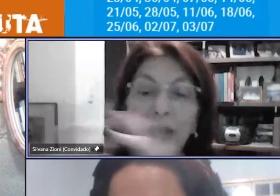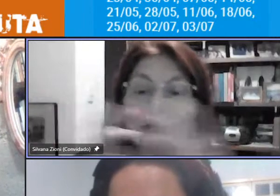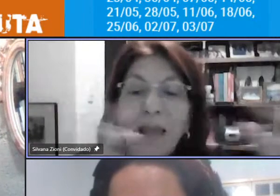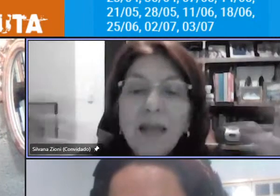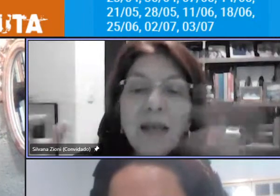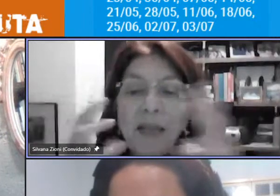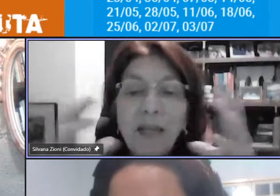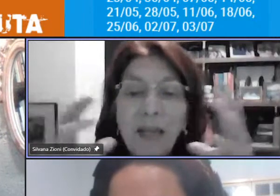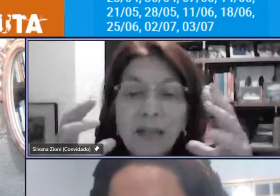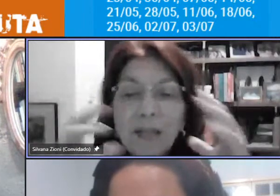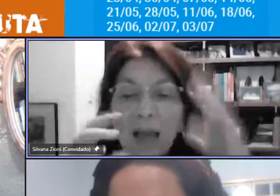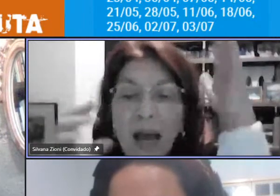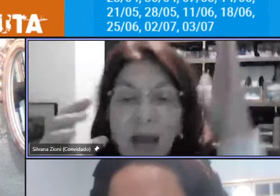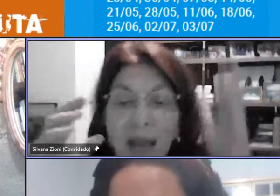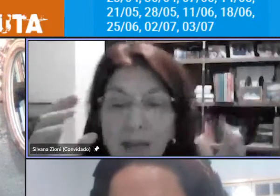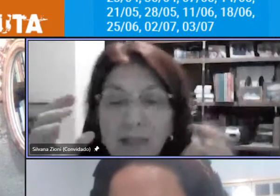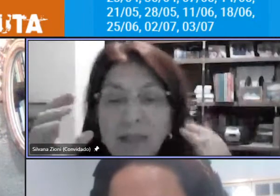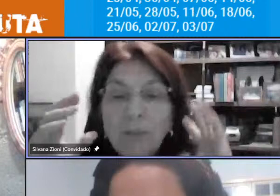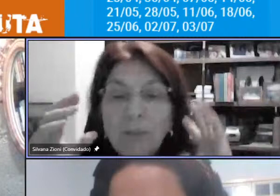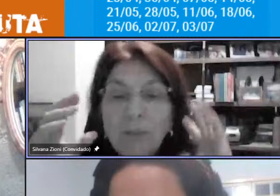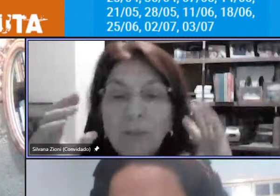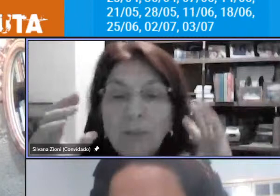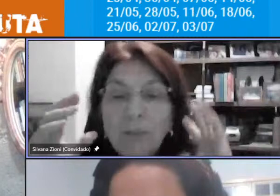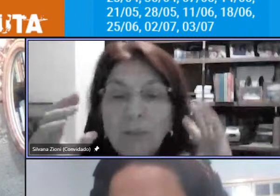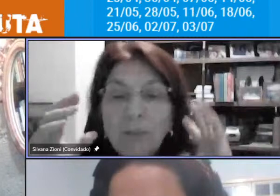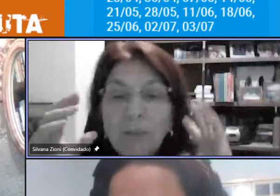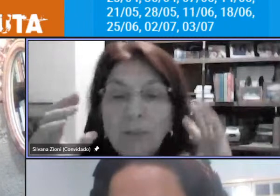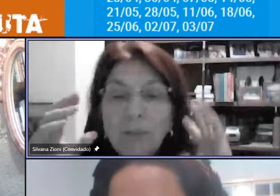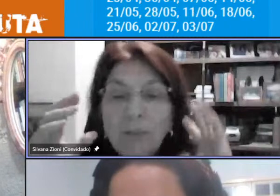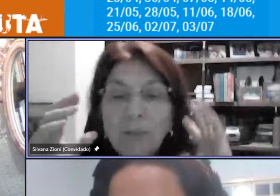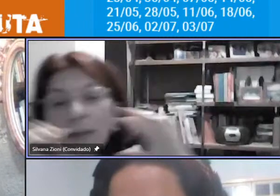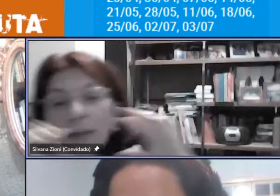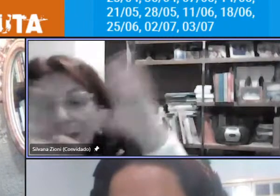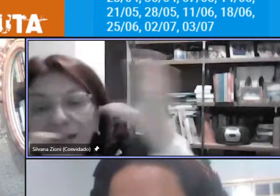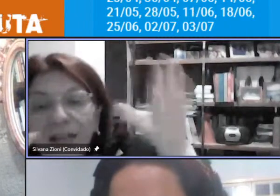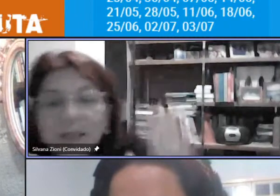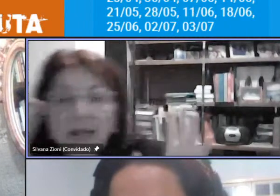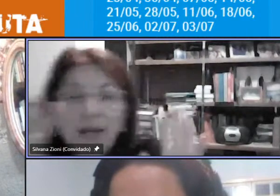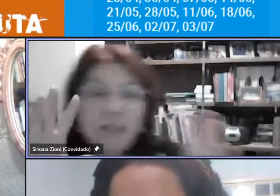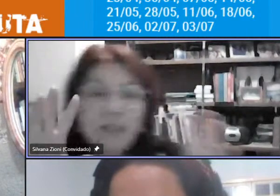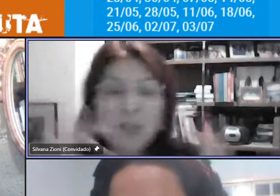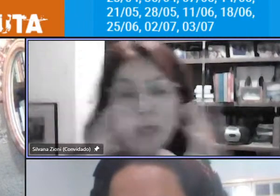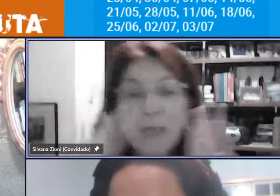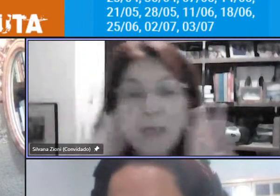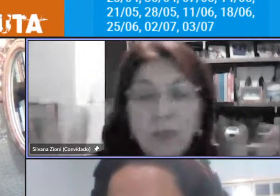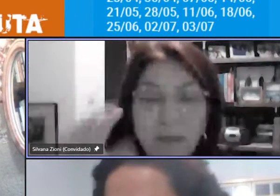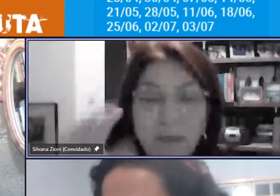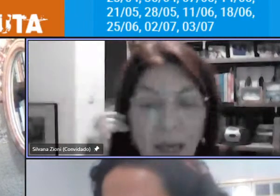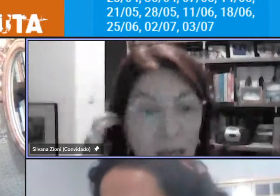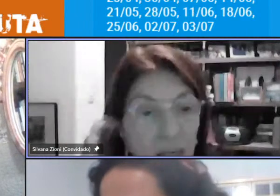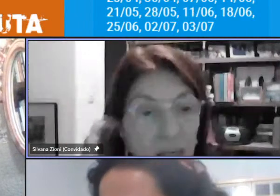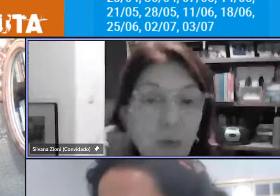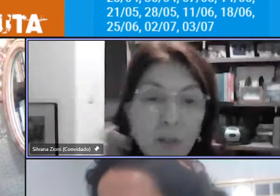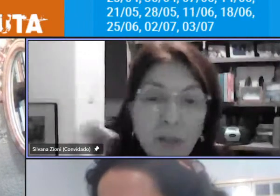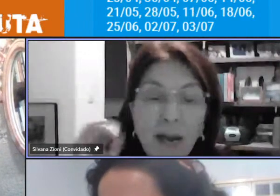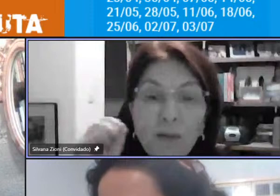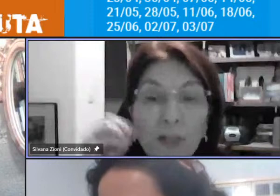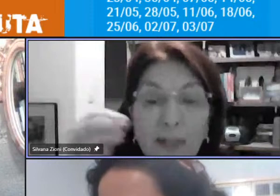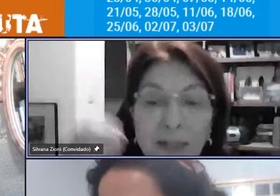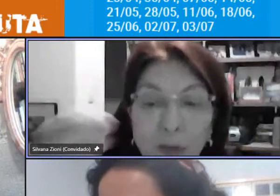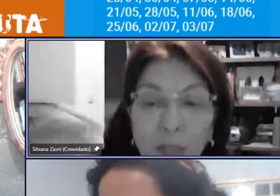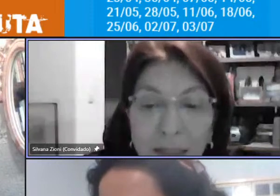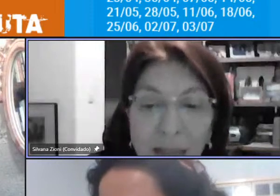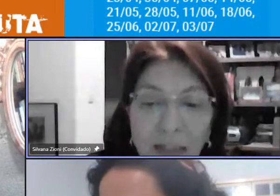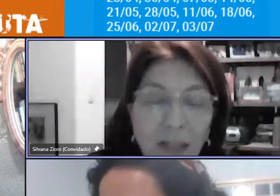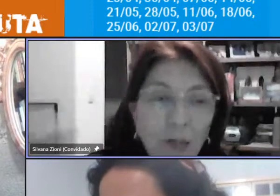digamos que tem aderência a essa matriz analítica que eu tentei mostrar